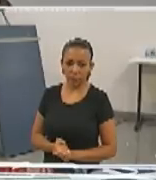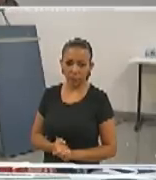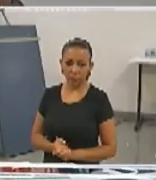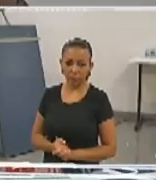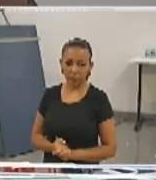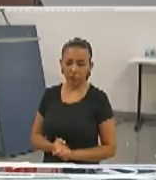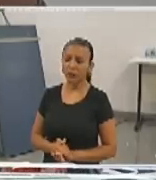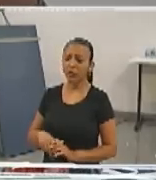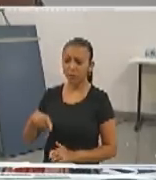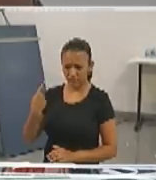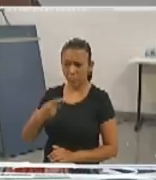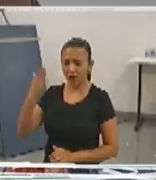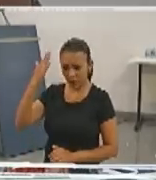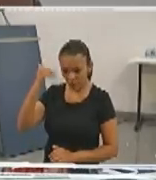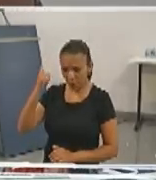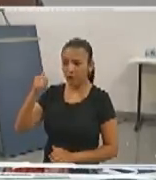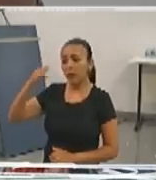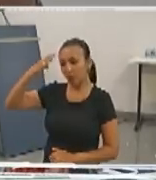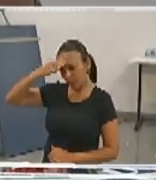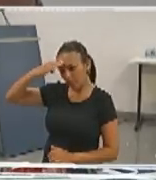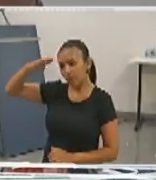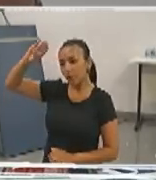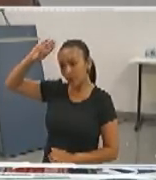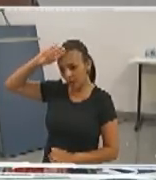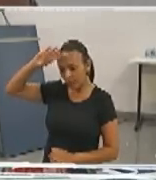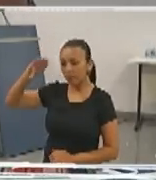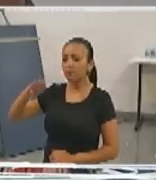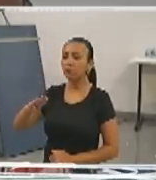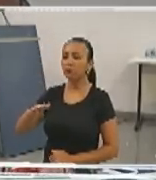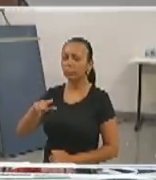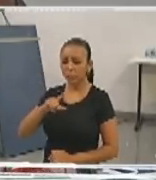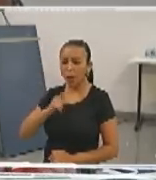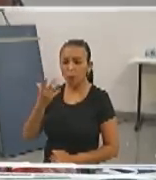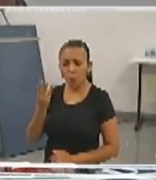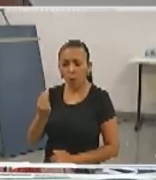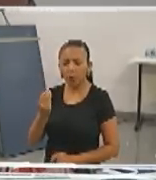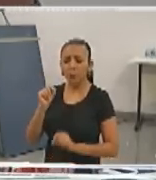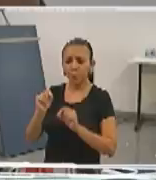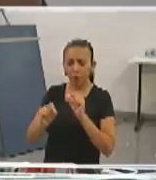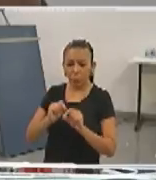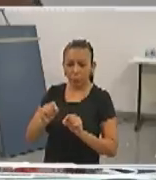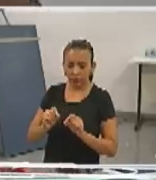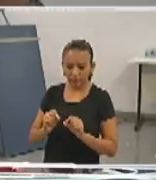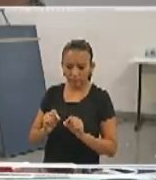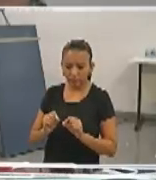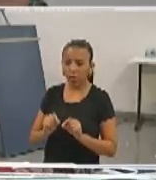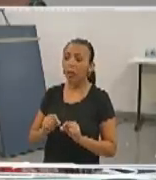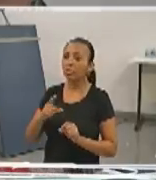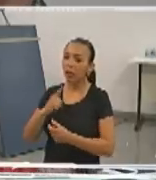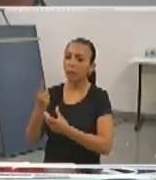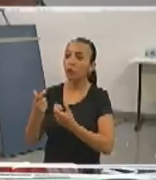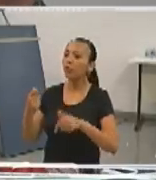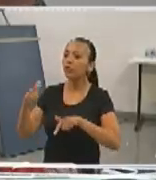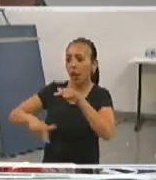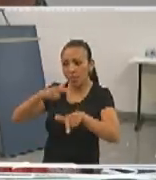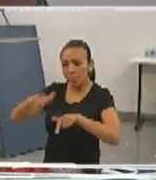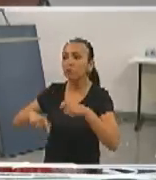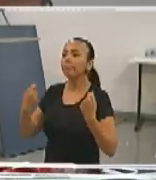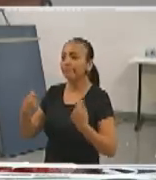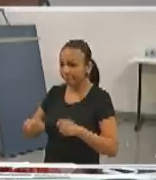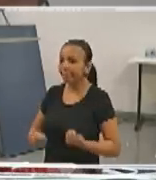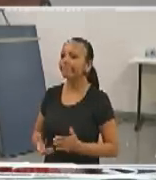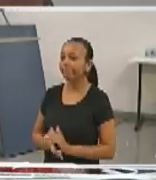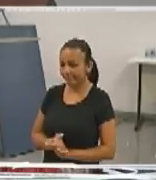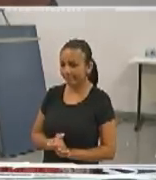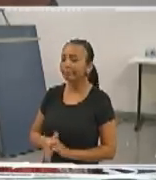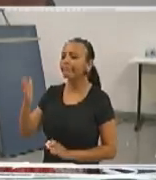Nós sabemos que os enfermeiros são muito requisitados. Então, e a gente